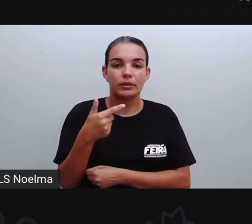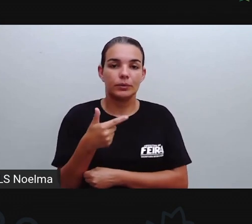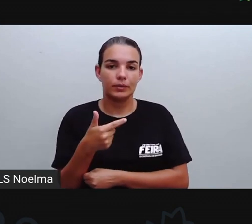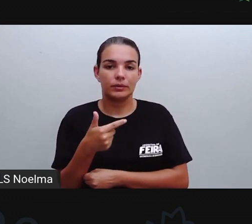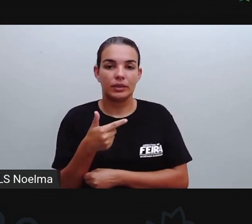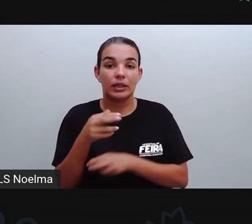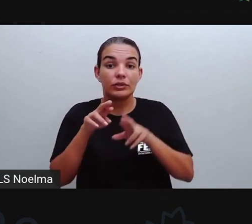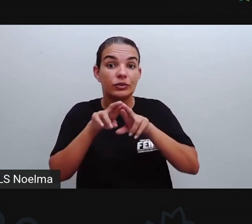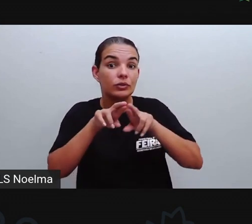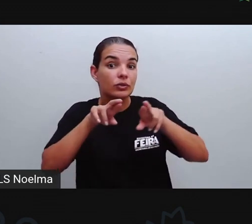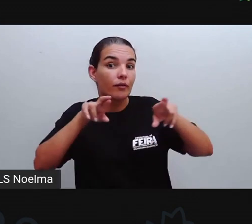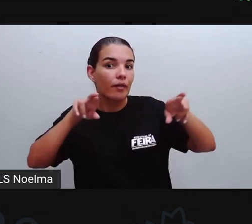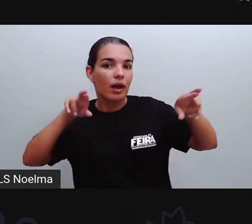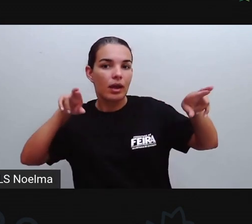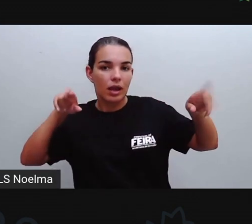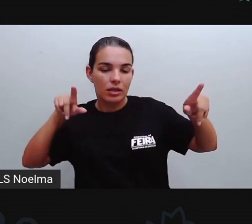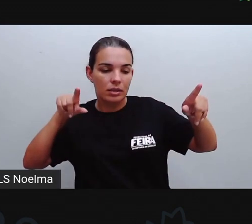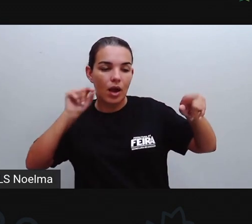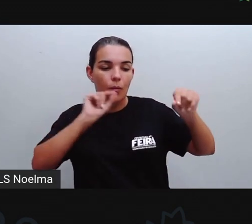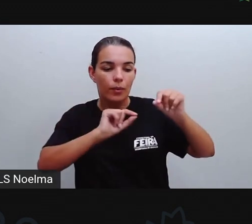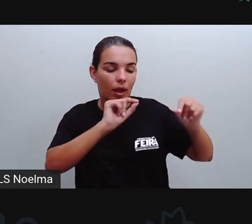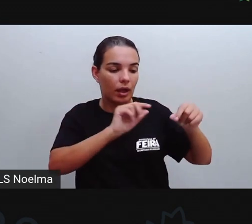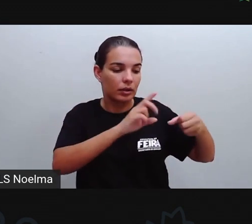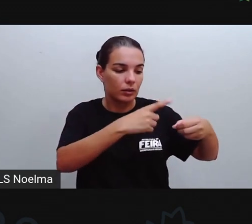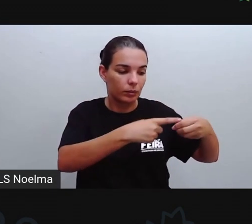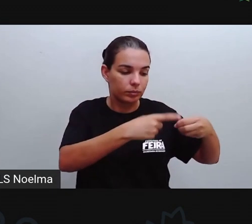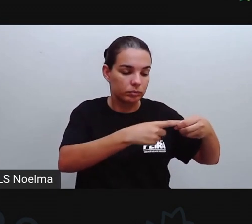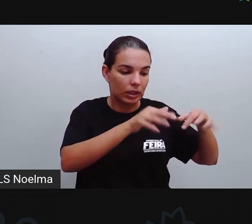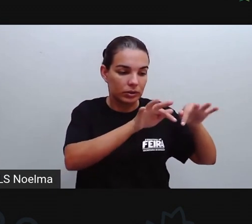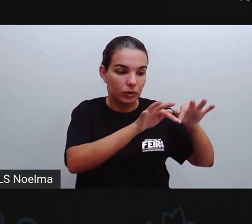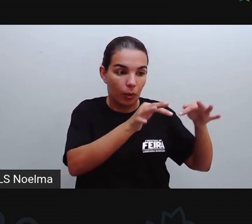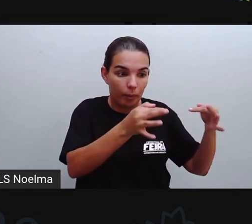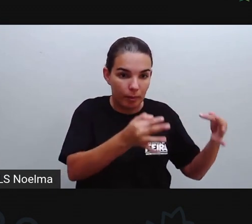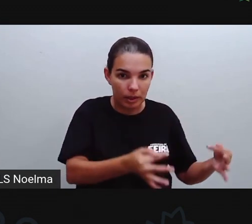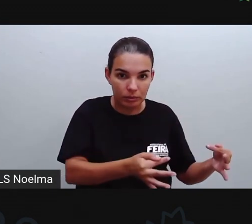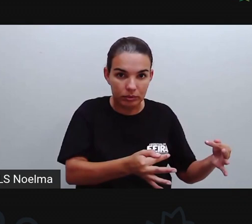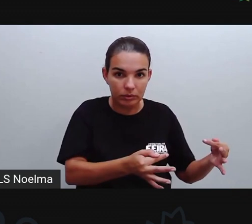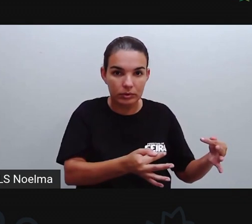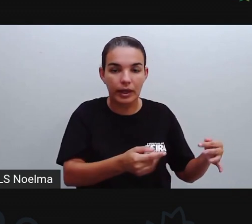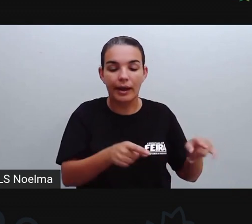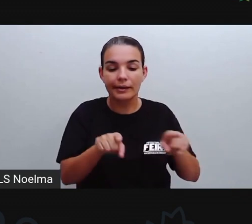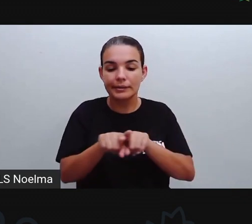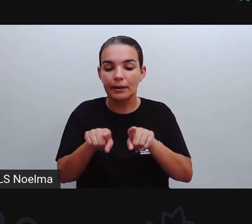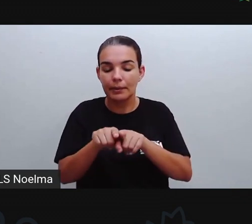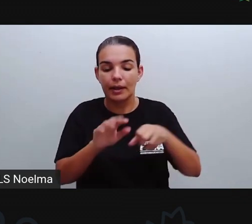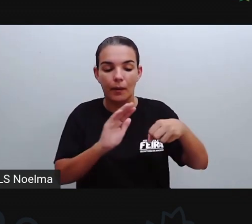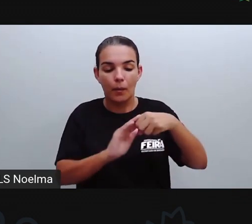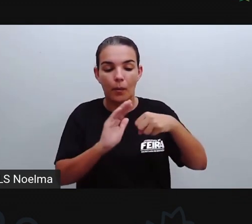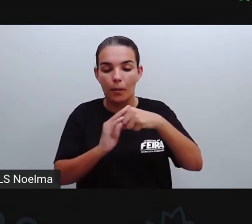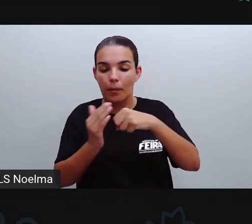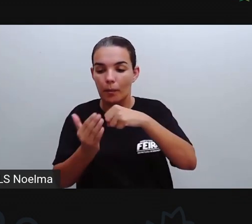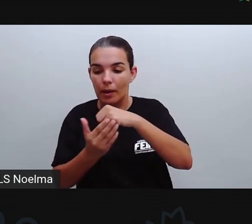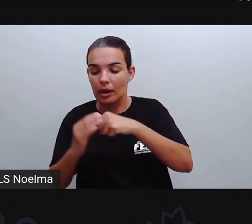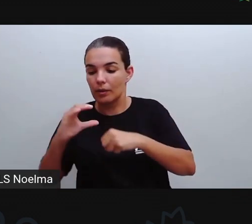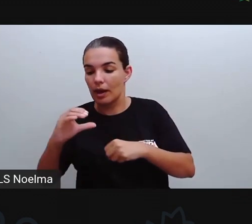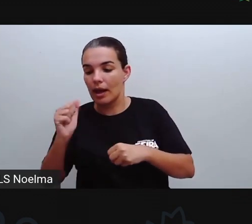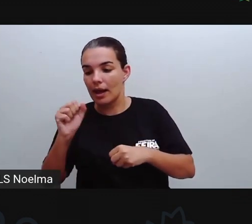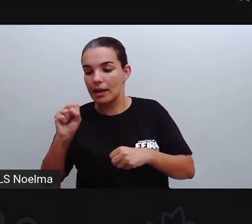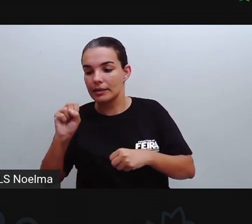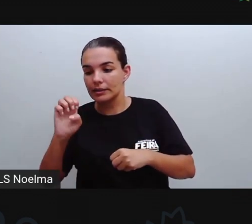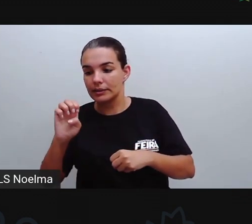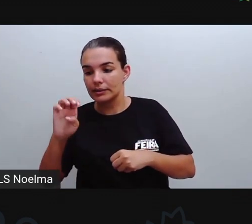42 casos. Então, a diferença entre a maior quantidade de notificações por bairro e menor seria de